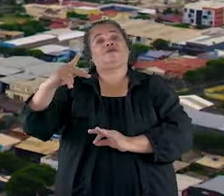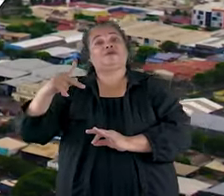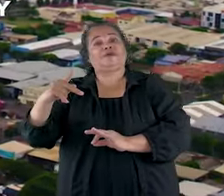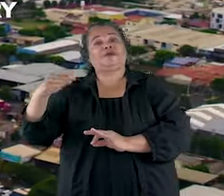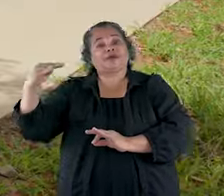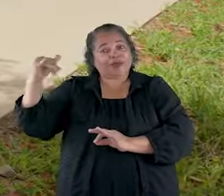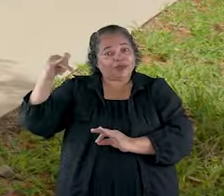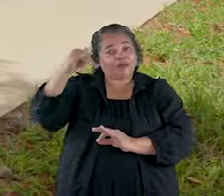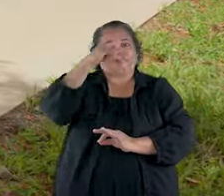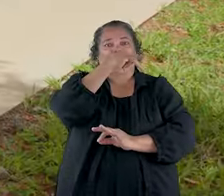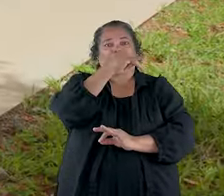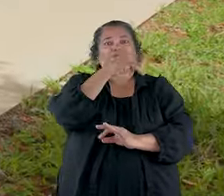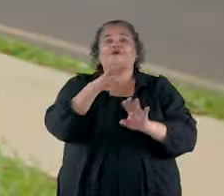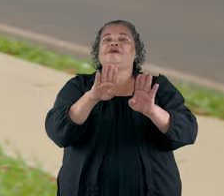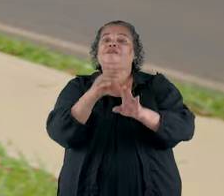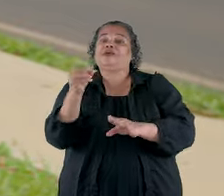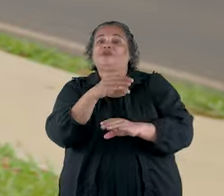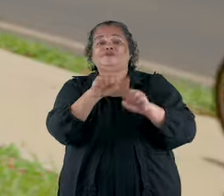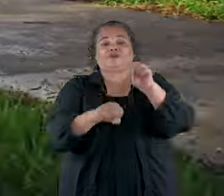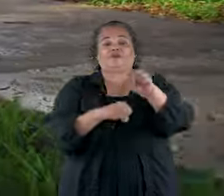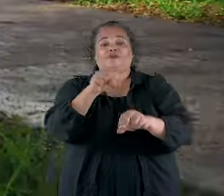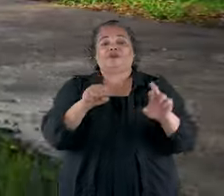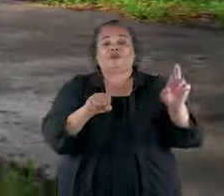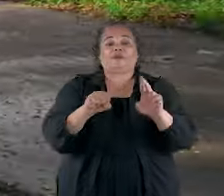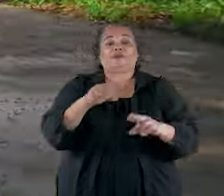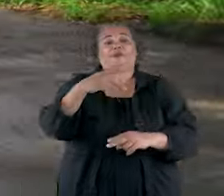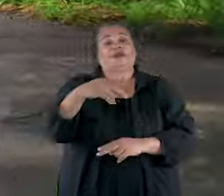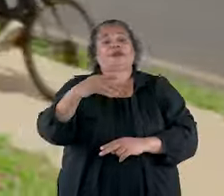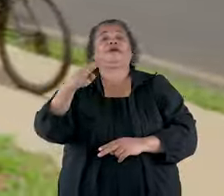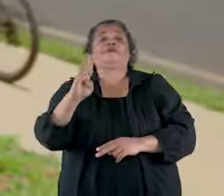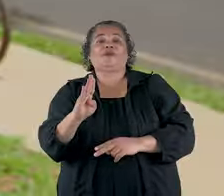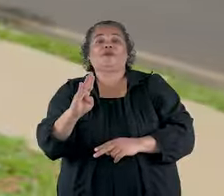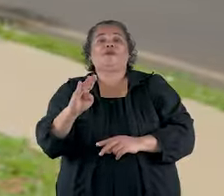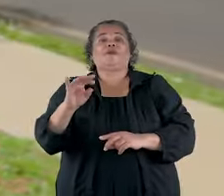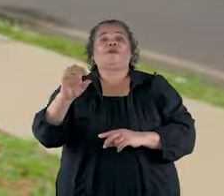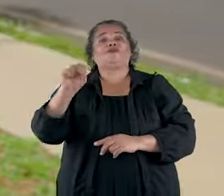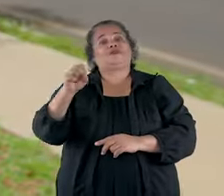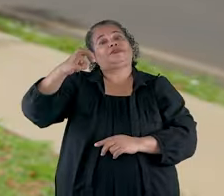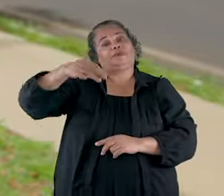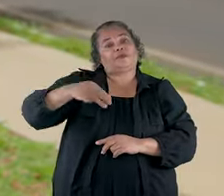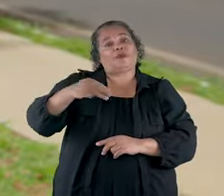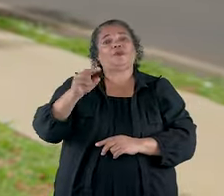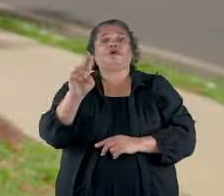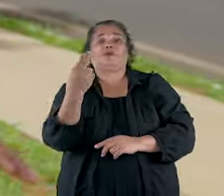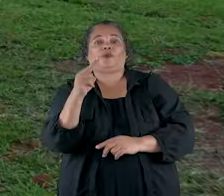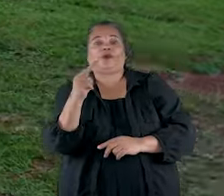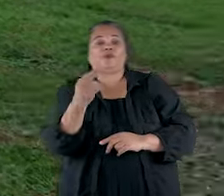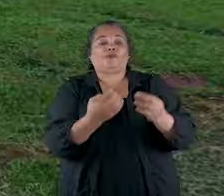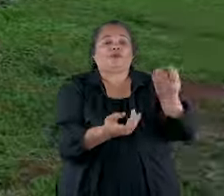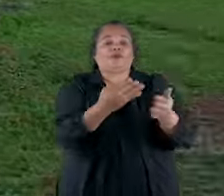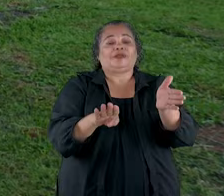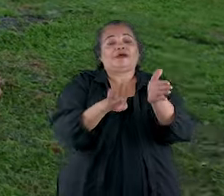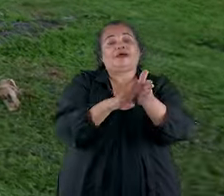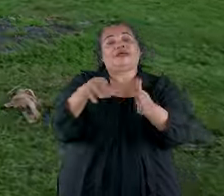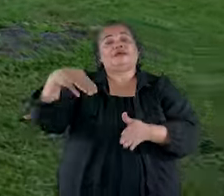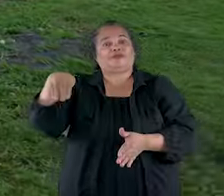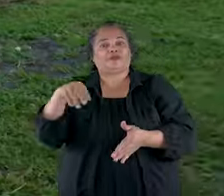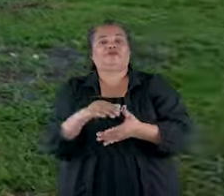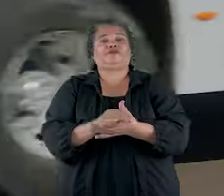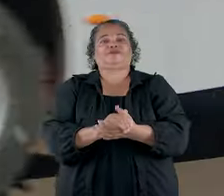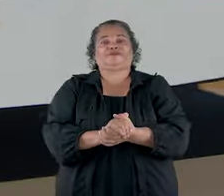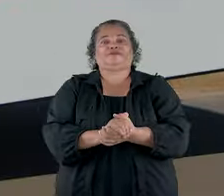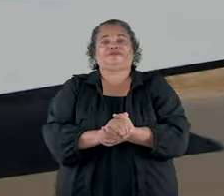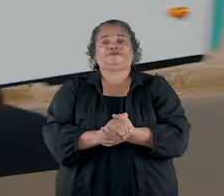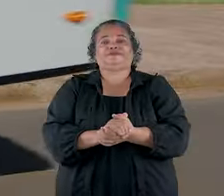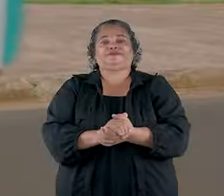e o Aeroporto. E tem as novas ciclovias no Roosevelt, Pacaembu, Santa Mônica até o Muarama, no Planalto até o Mansur.